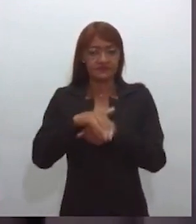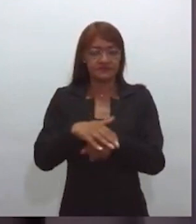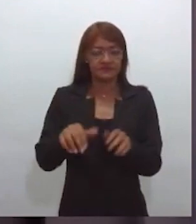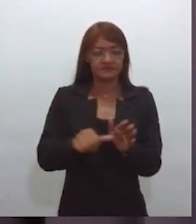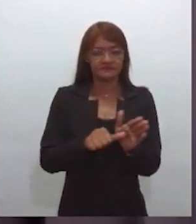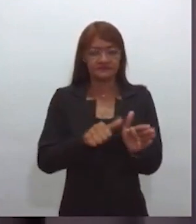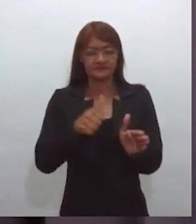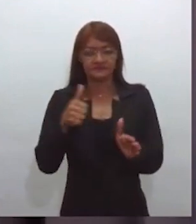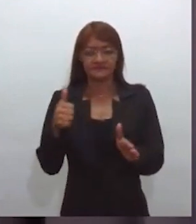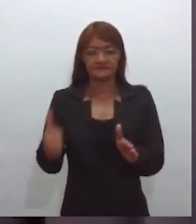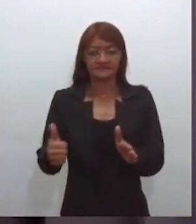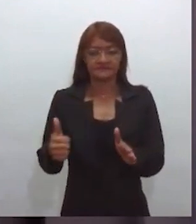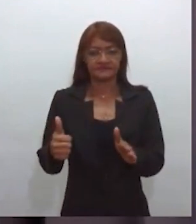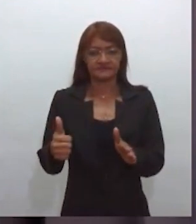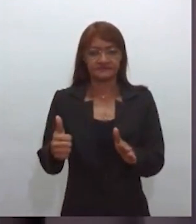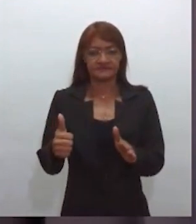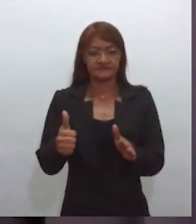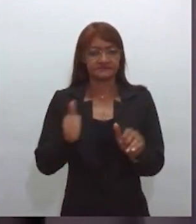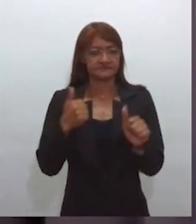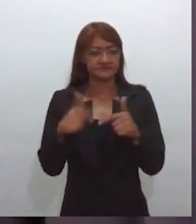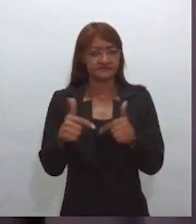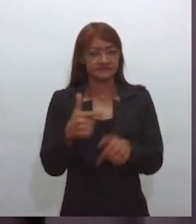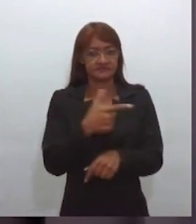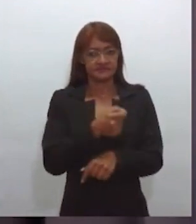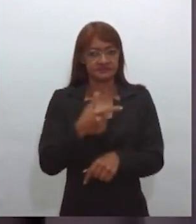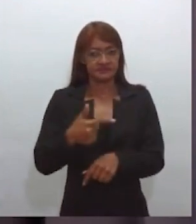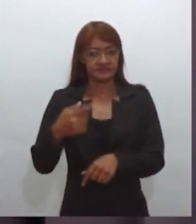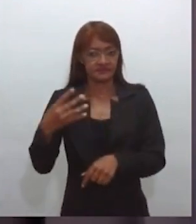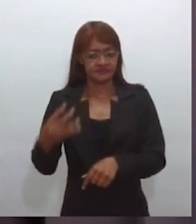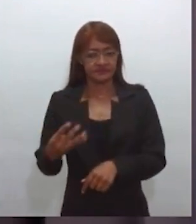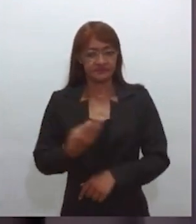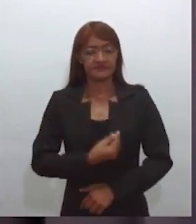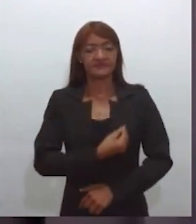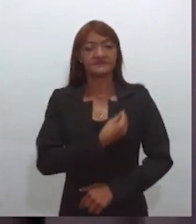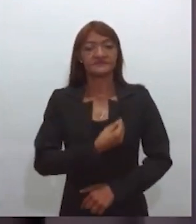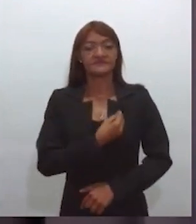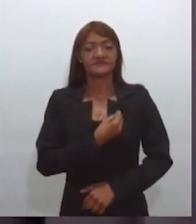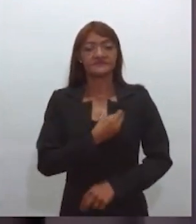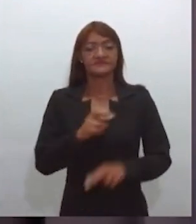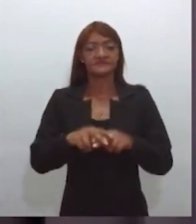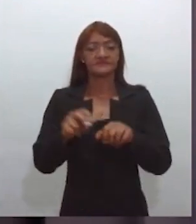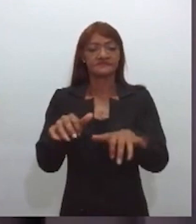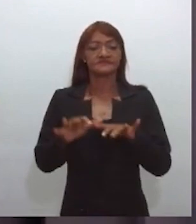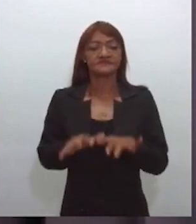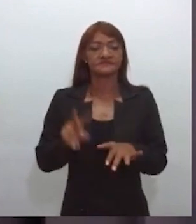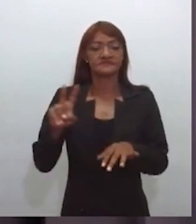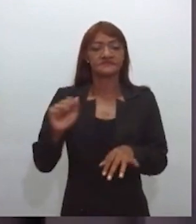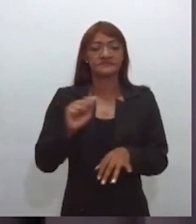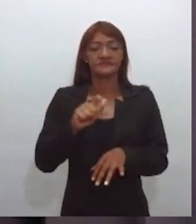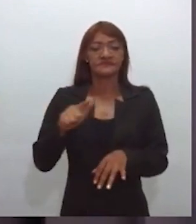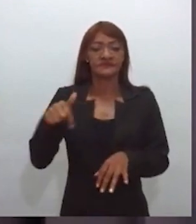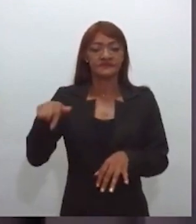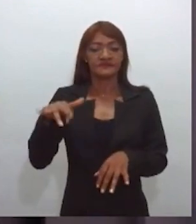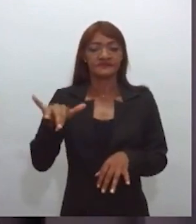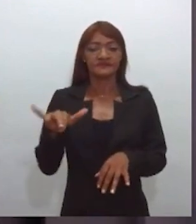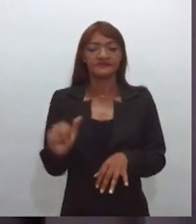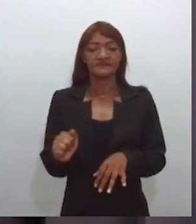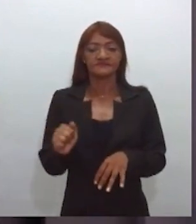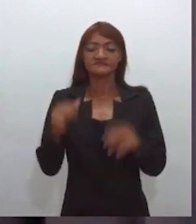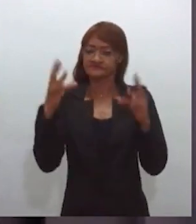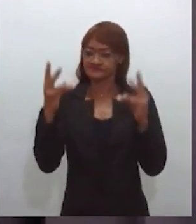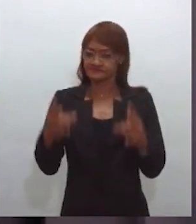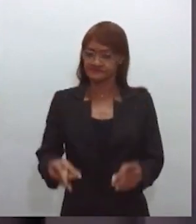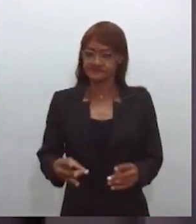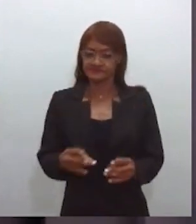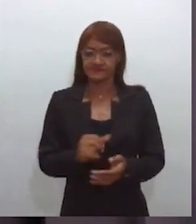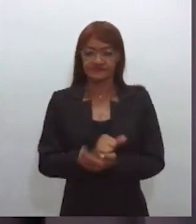2024. Ao vivo do plenário, Valquíria Miron traz os detalhes do evento. Muito